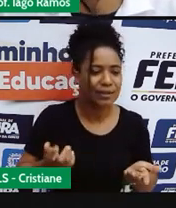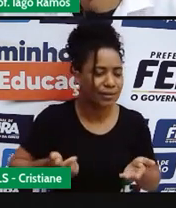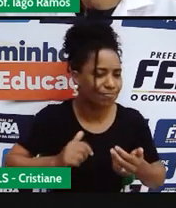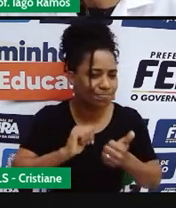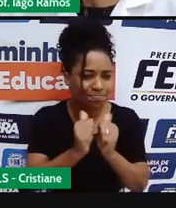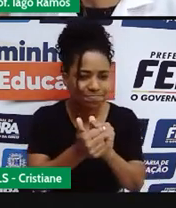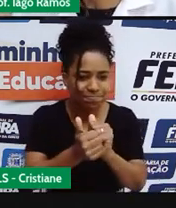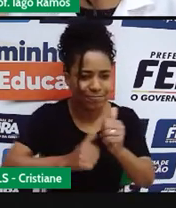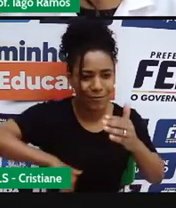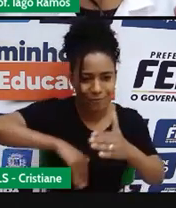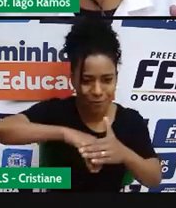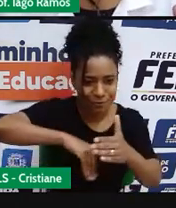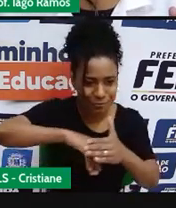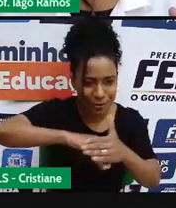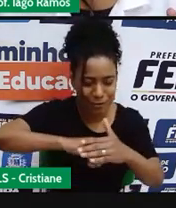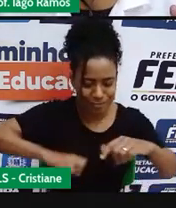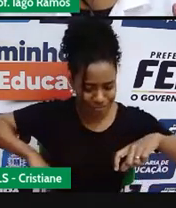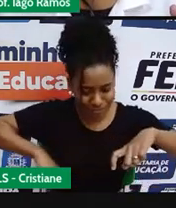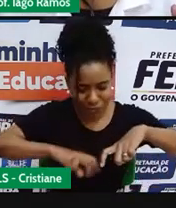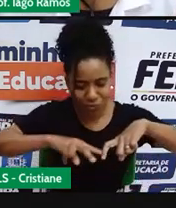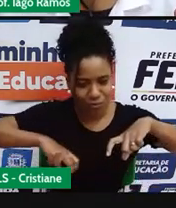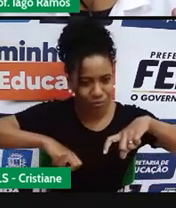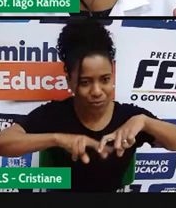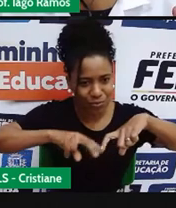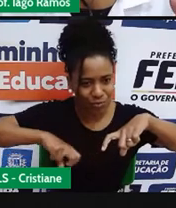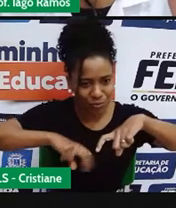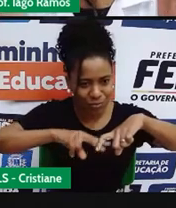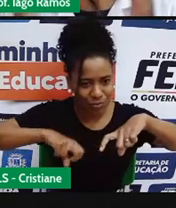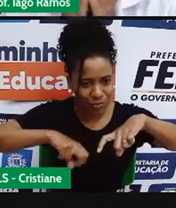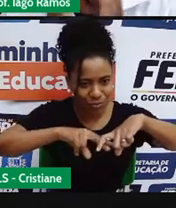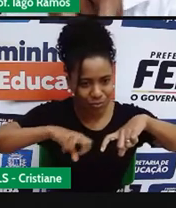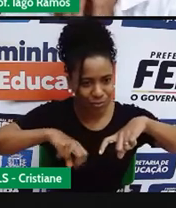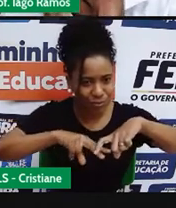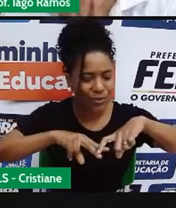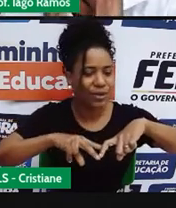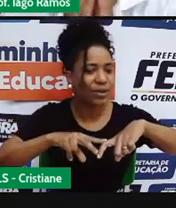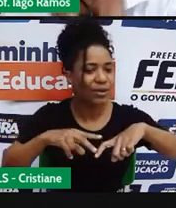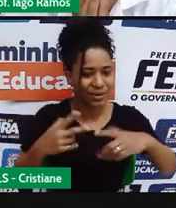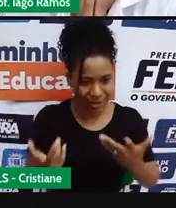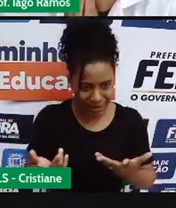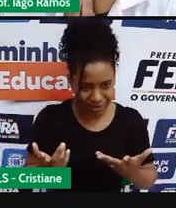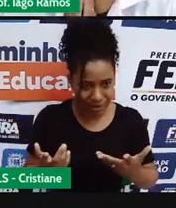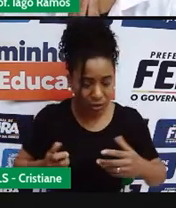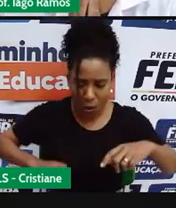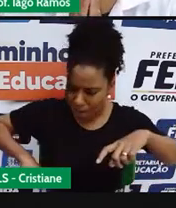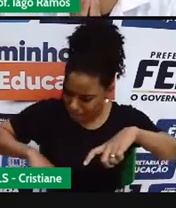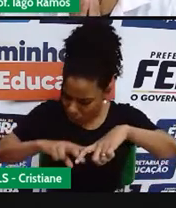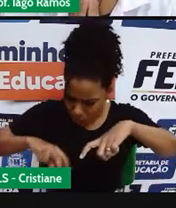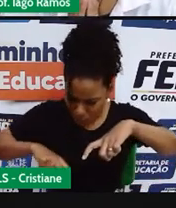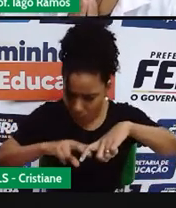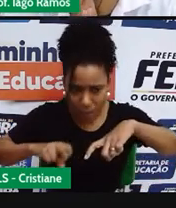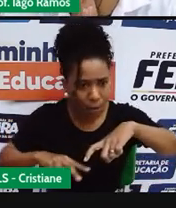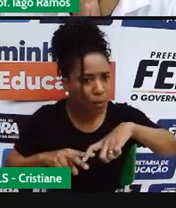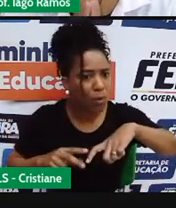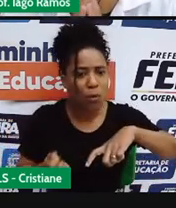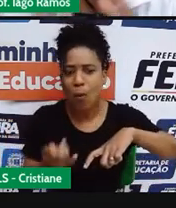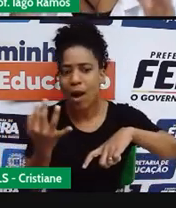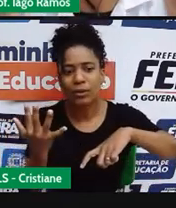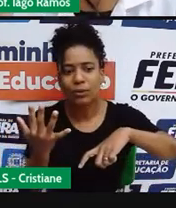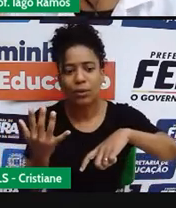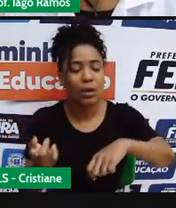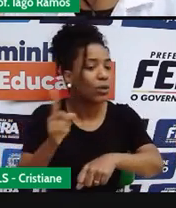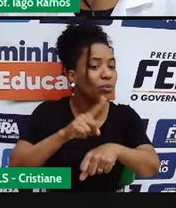futebol e o tempo da partida, tá? Não tem relação. Não significa, né,